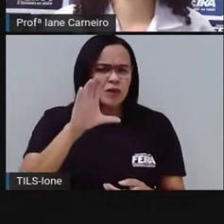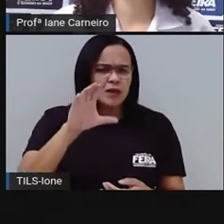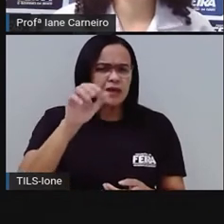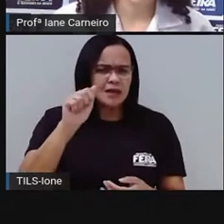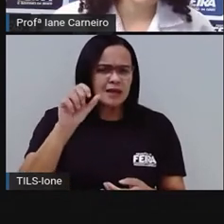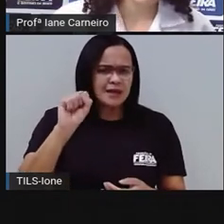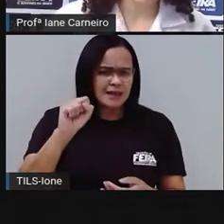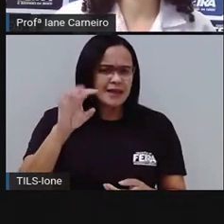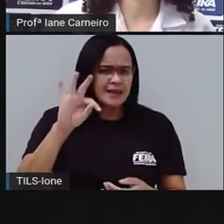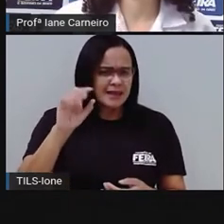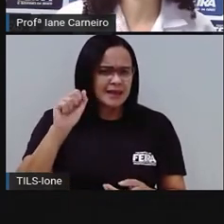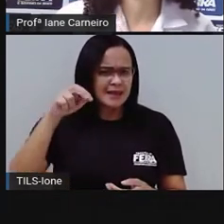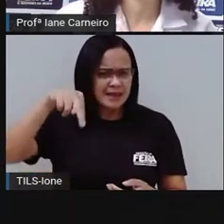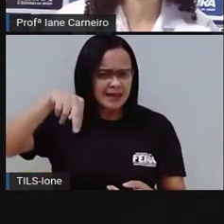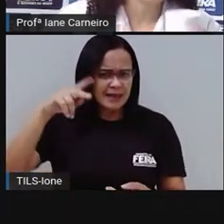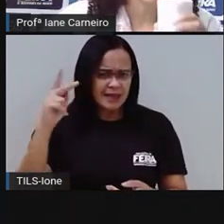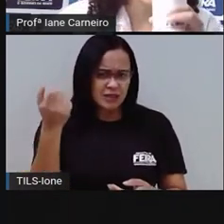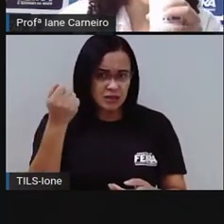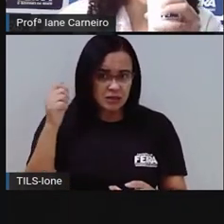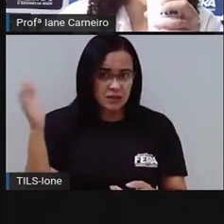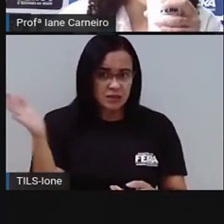a castanha e o caju.